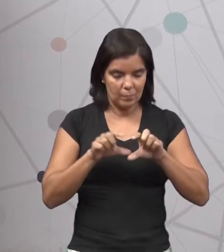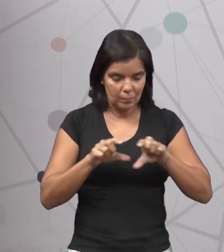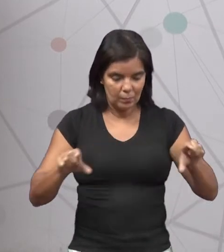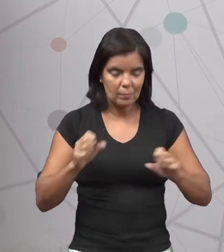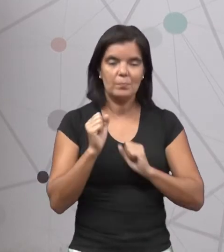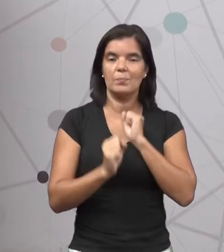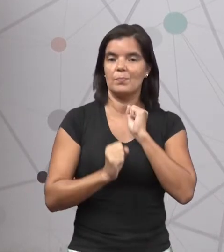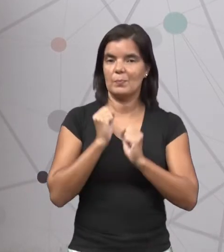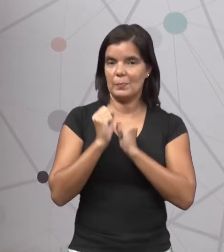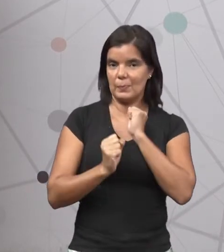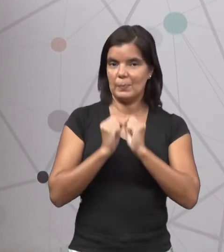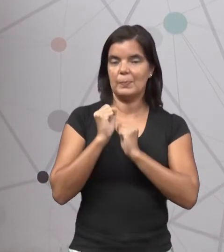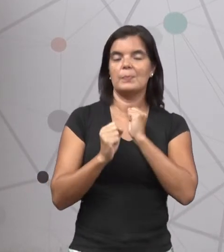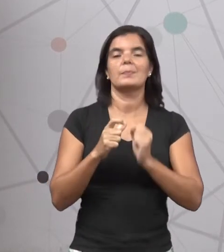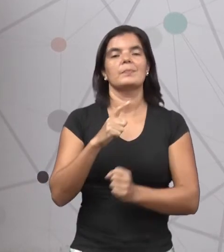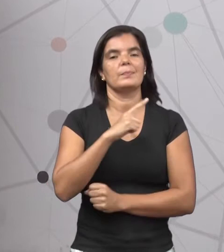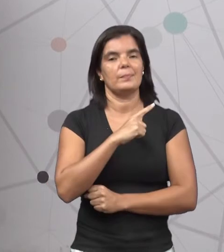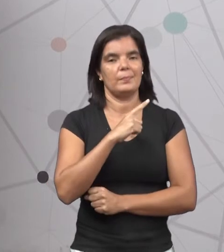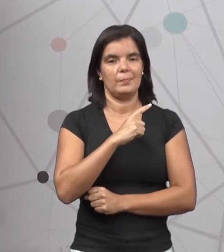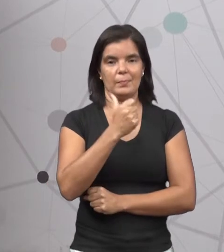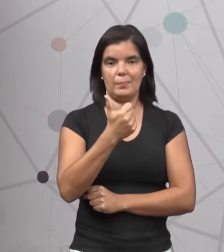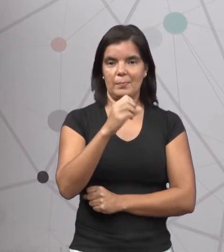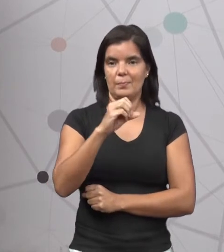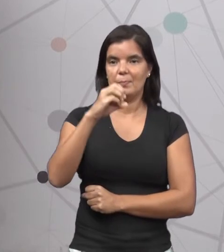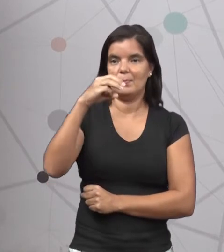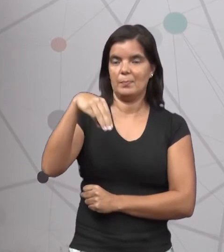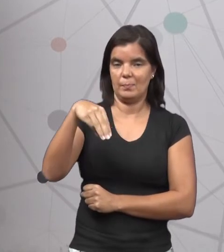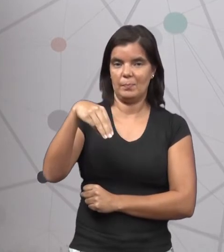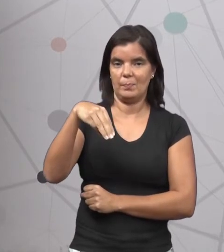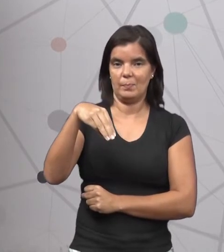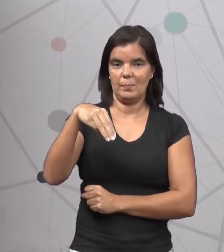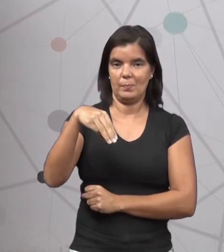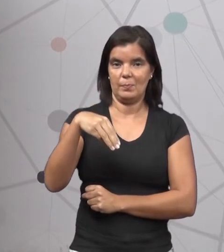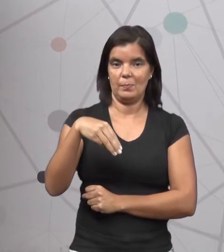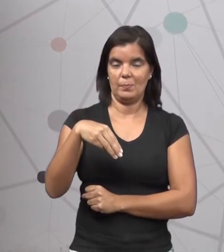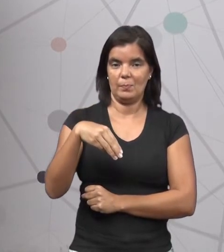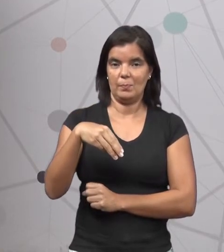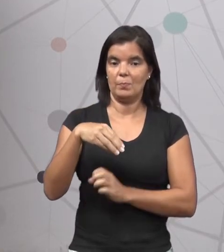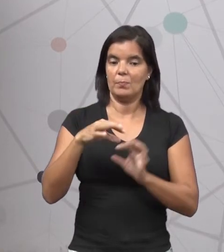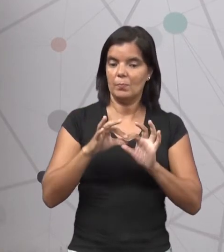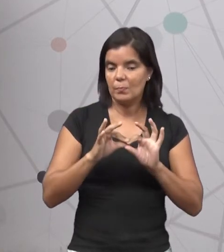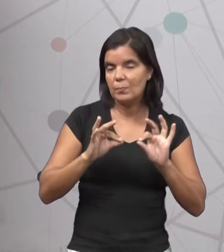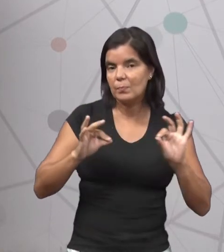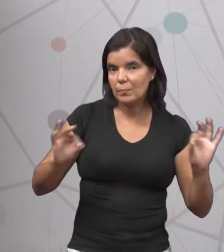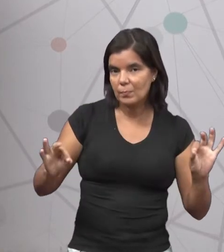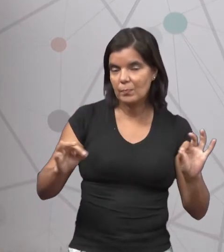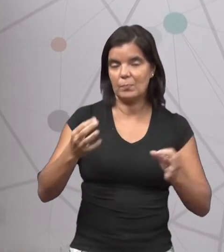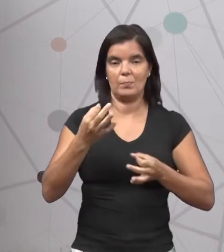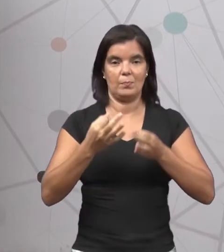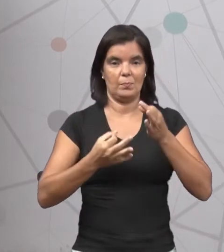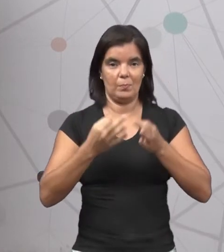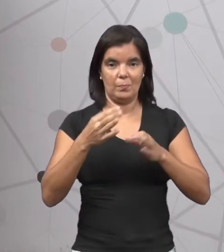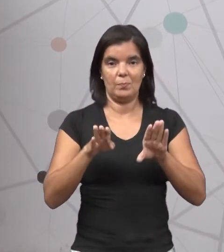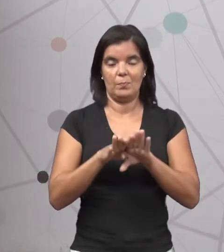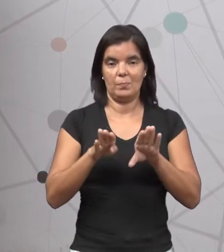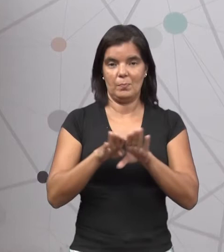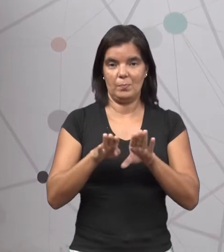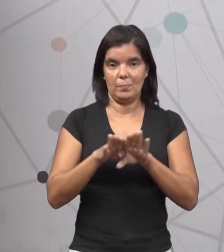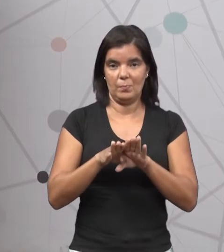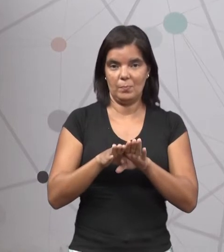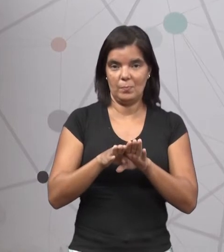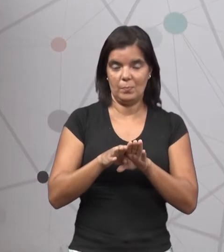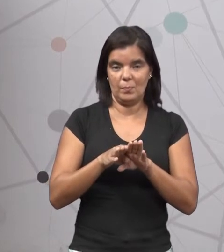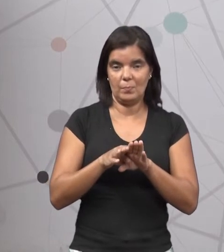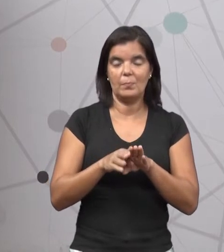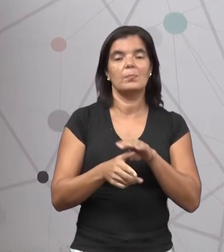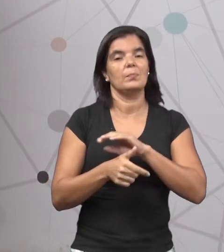corrida Havia dez metros Tanto na medida Do juiz Como na medida